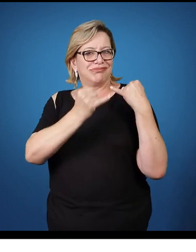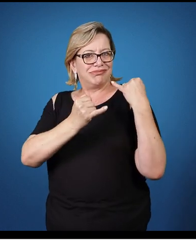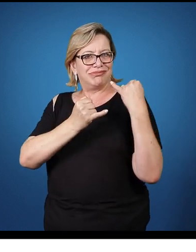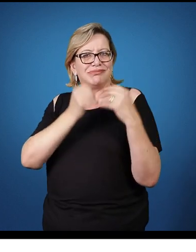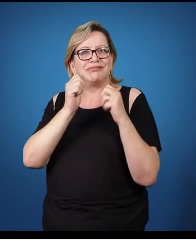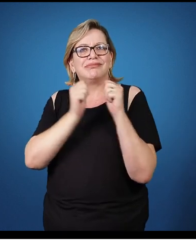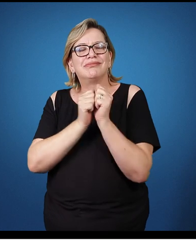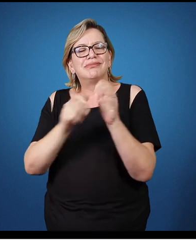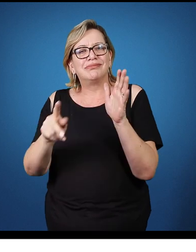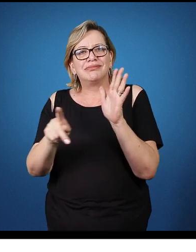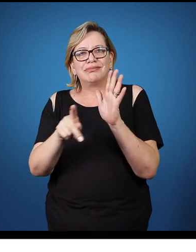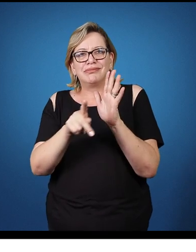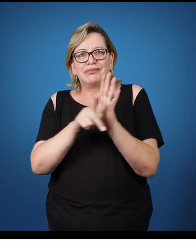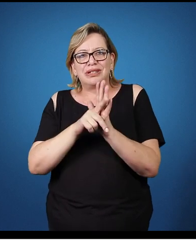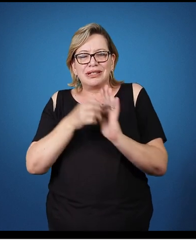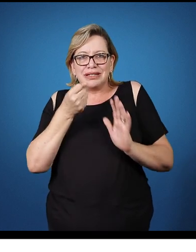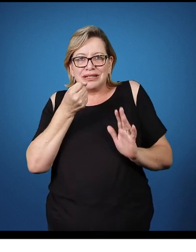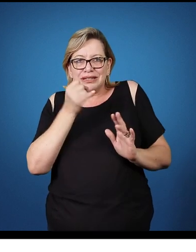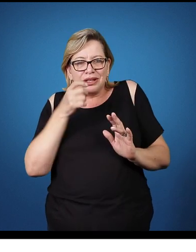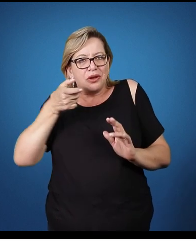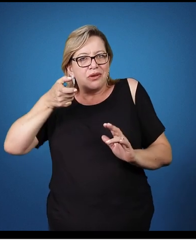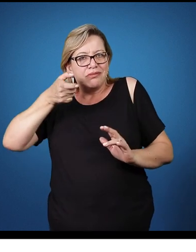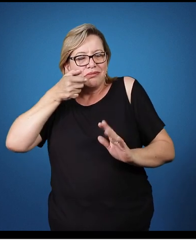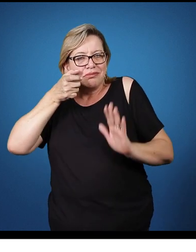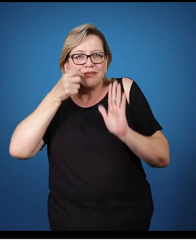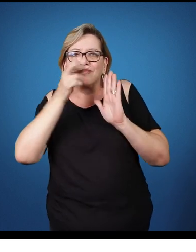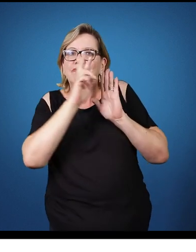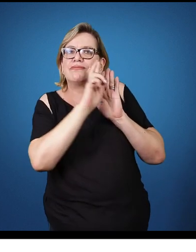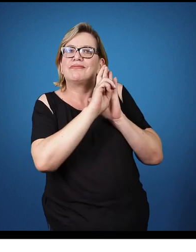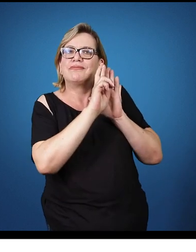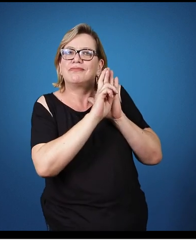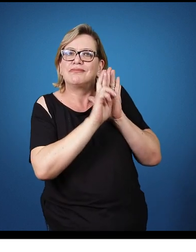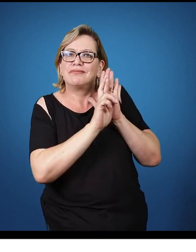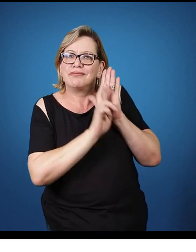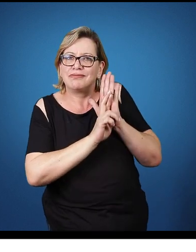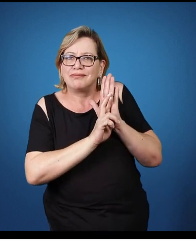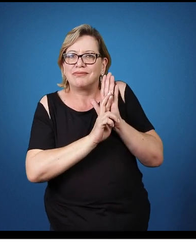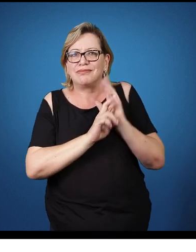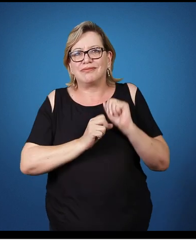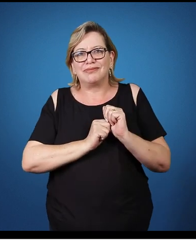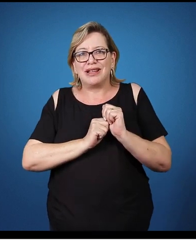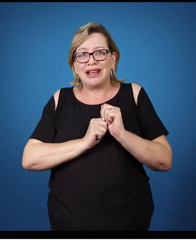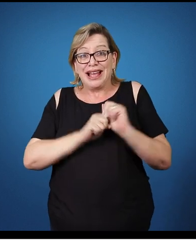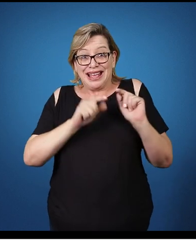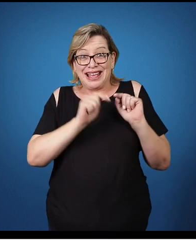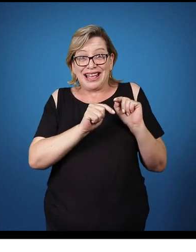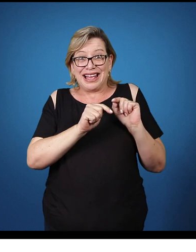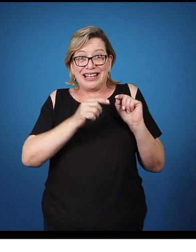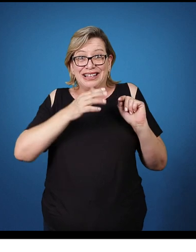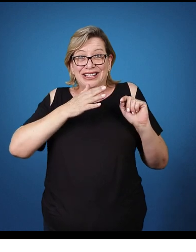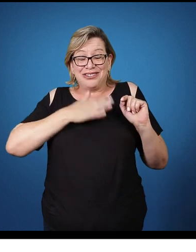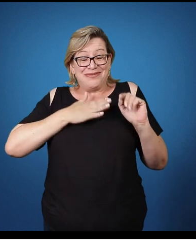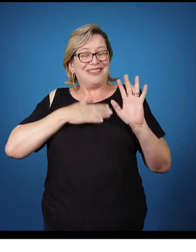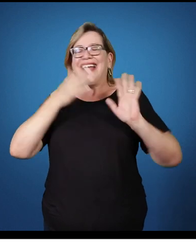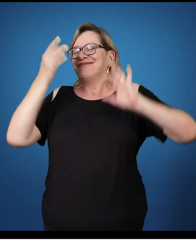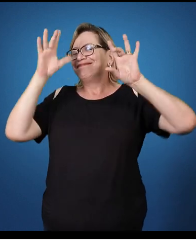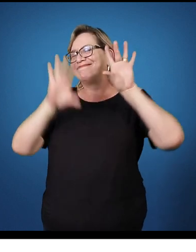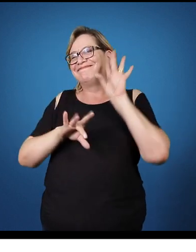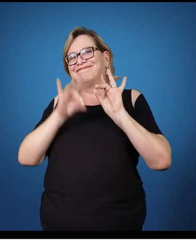no que diz respeito se eles vão observar as regras ou não. Ok? Oh, isso daqui é do meu teatro.